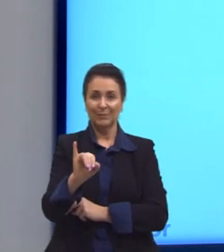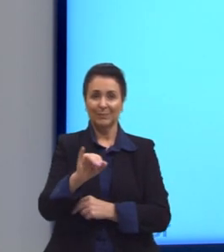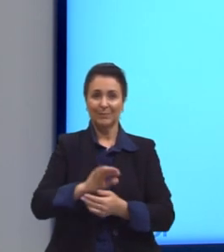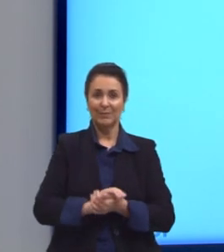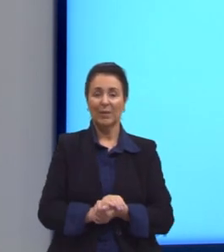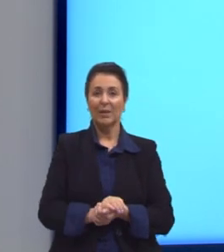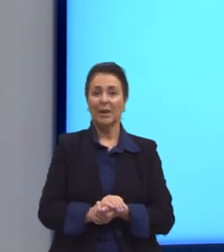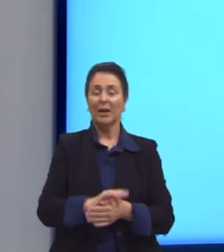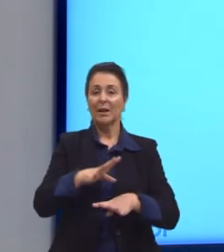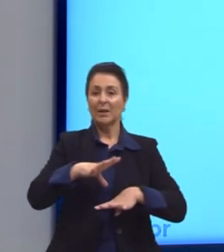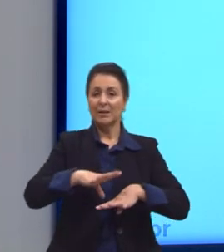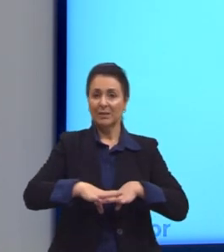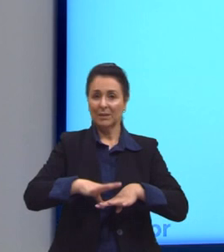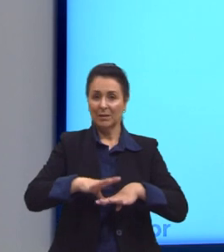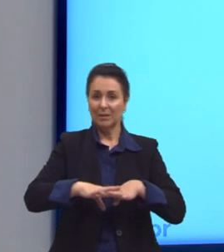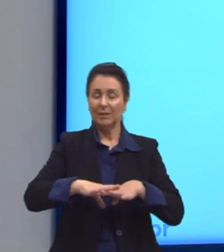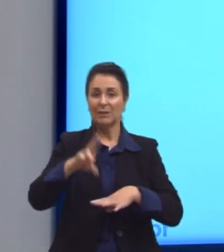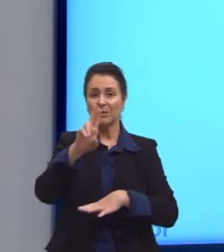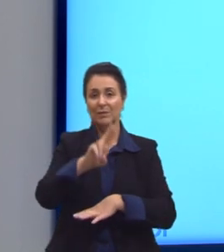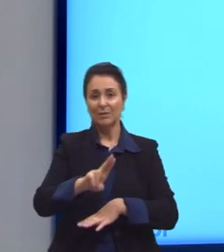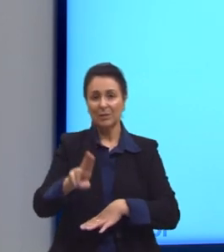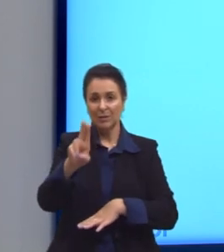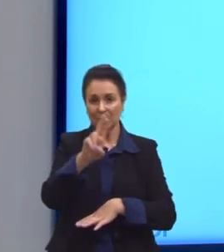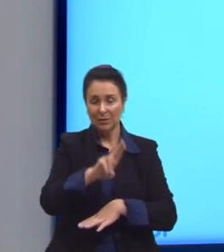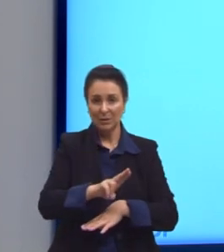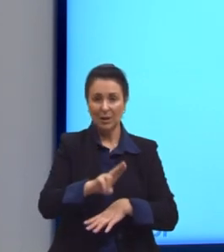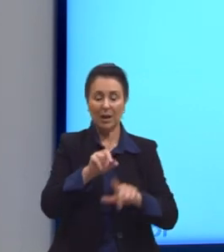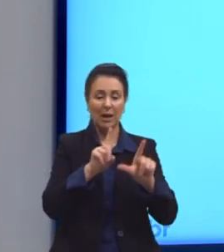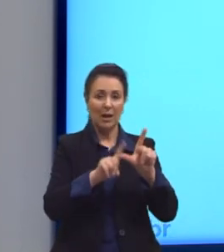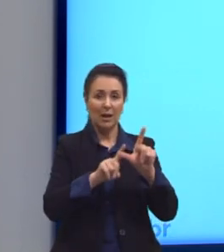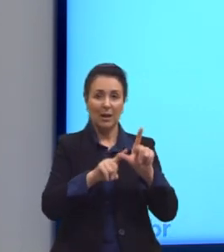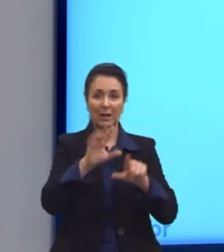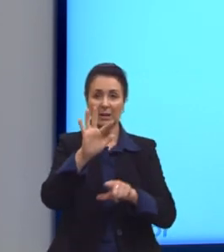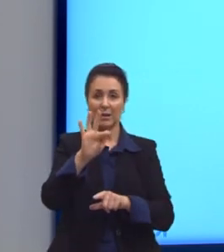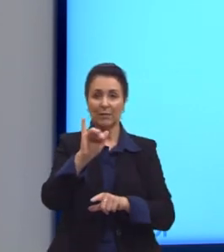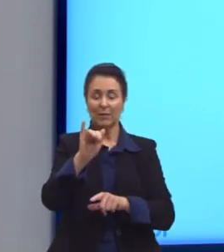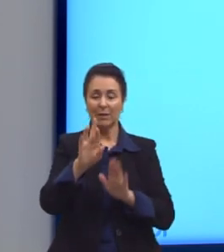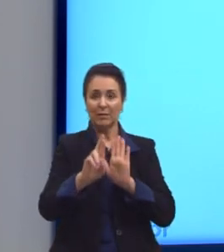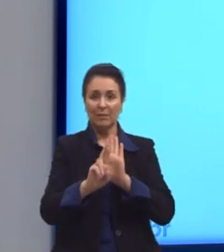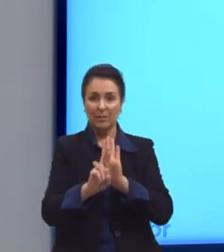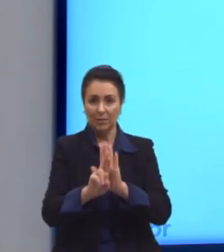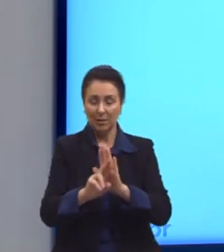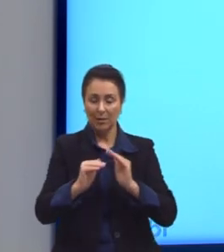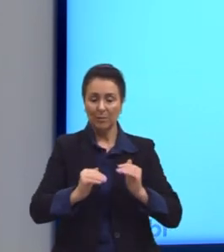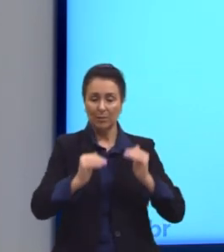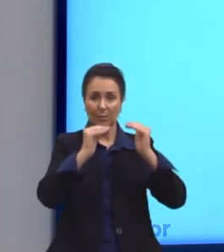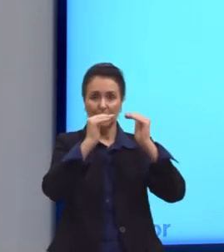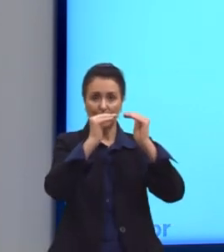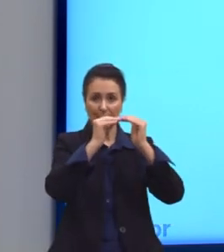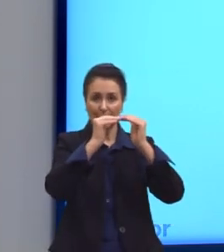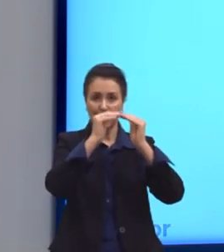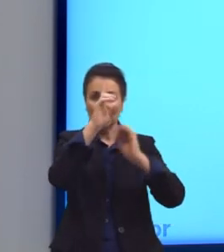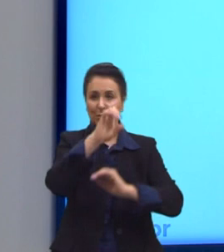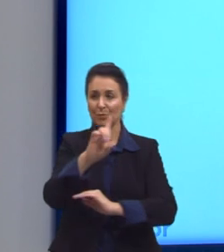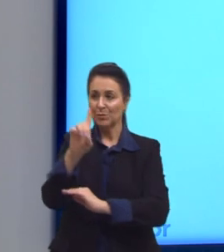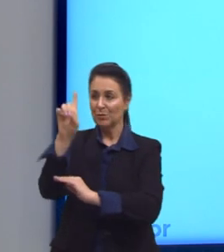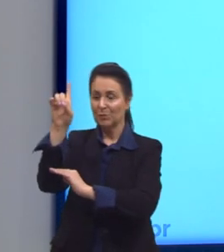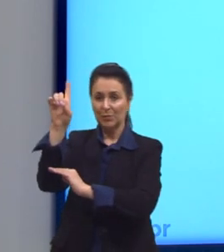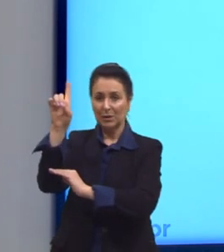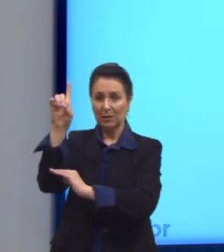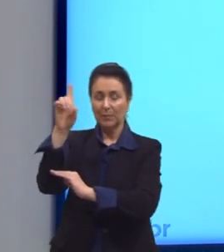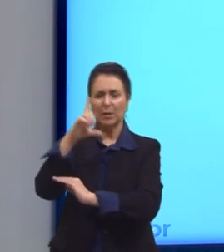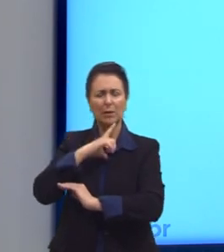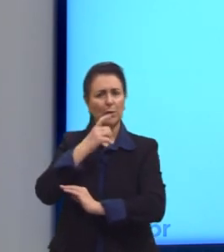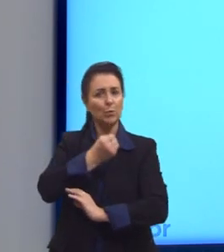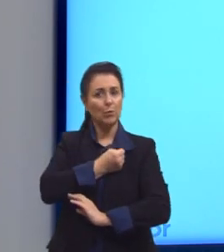Então, na matemática, nós utilizamos, né, a letra grega Φ para representar a proporção áurea, e pelo fato dela ser